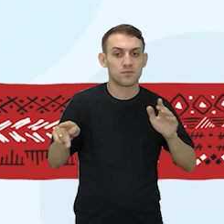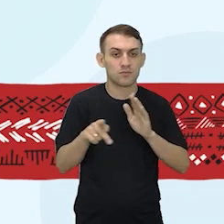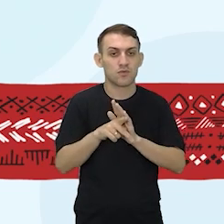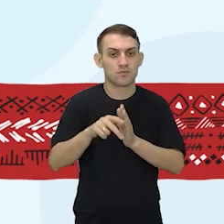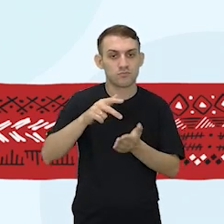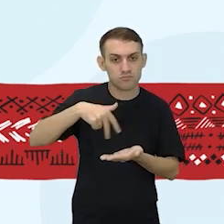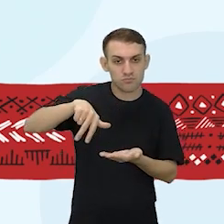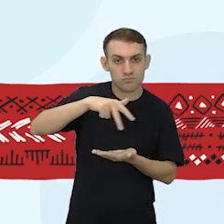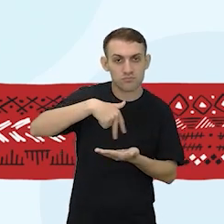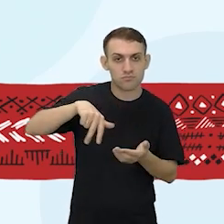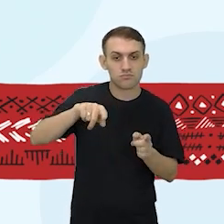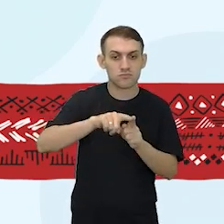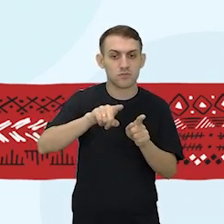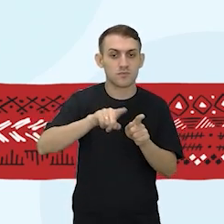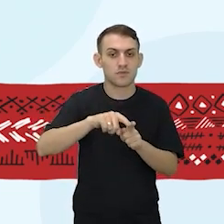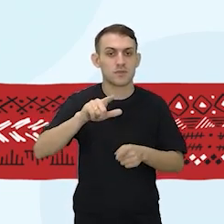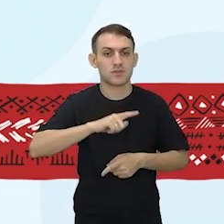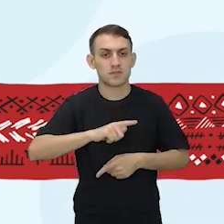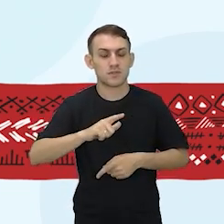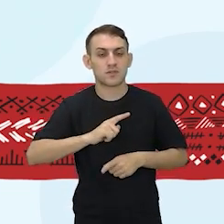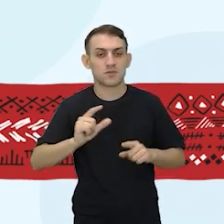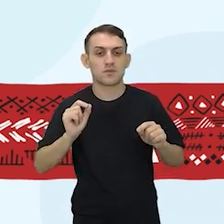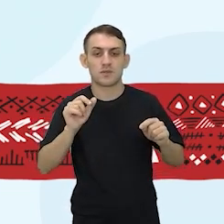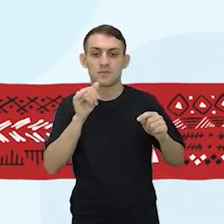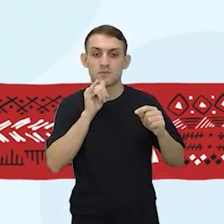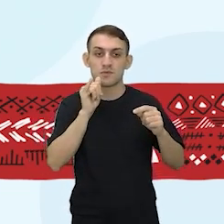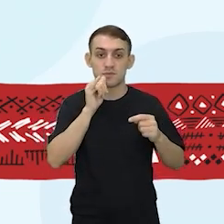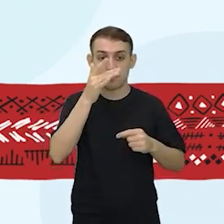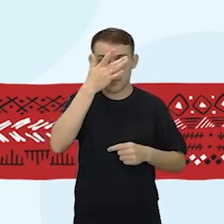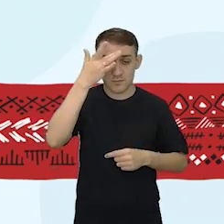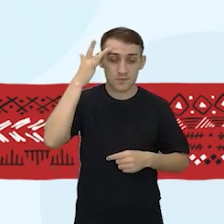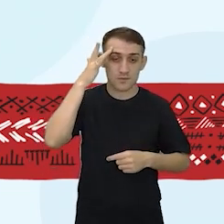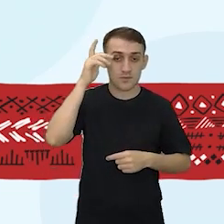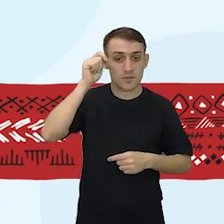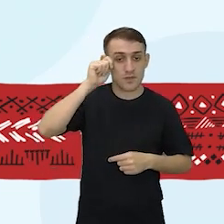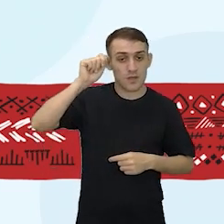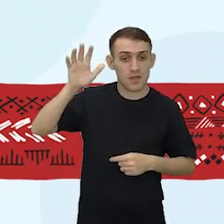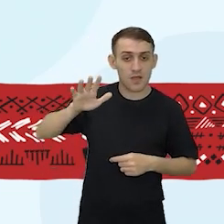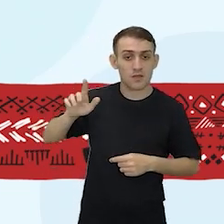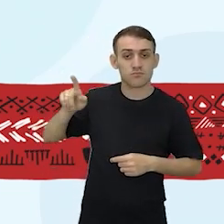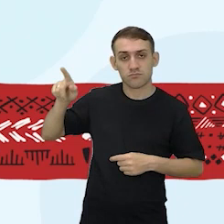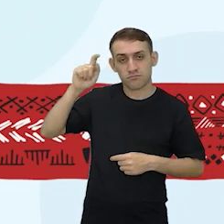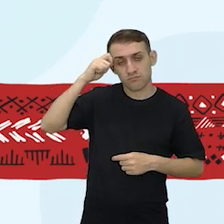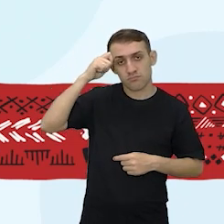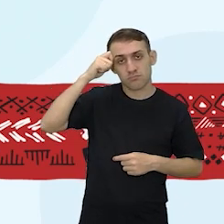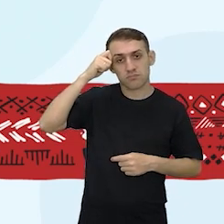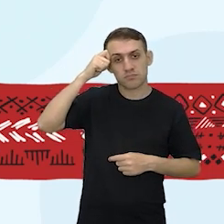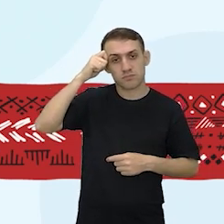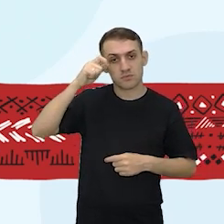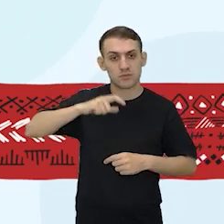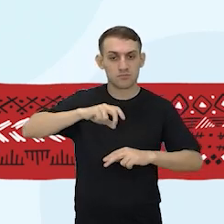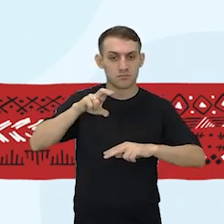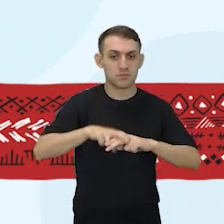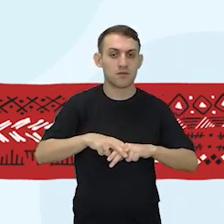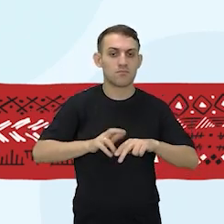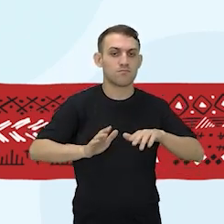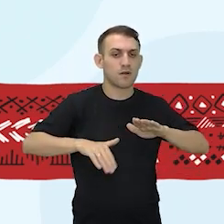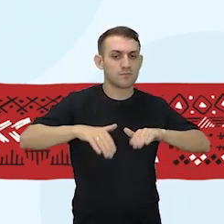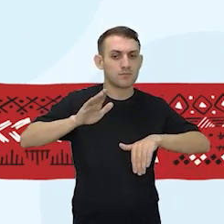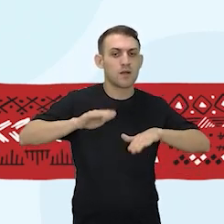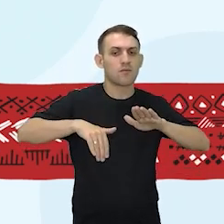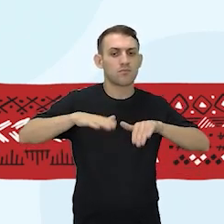da dança. Então nós temos ali uma pessoa africana, uma pessoa negra, tocando ali os